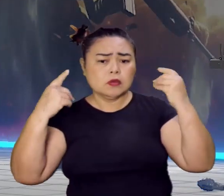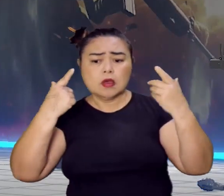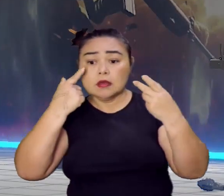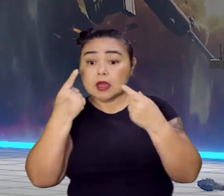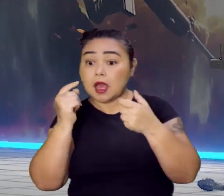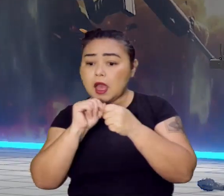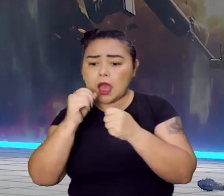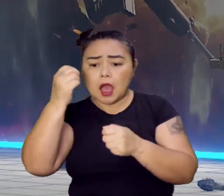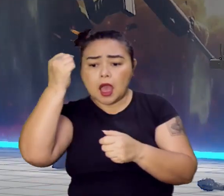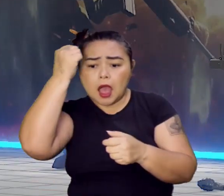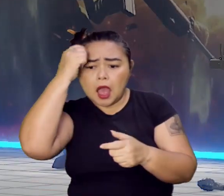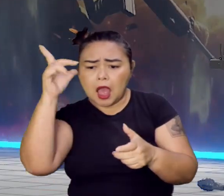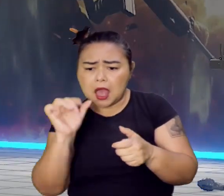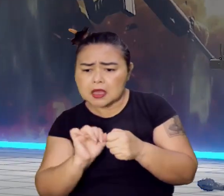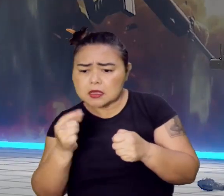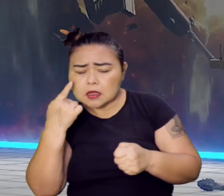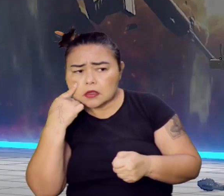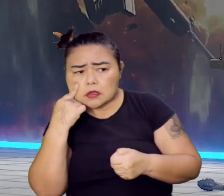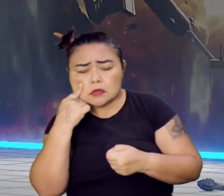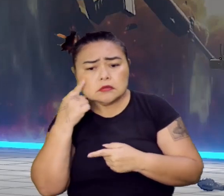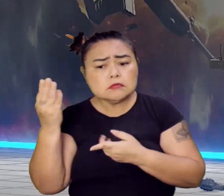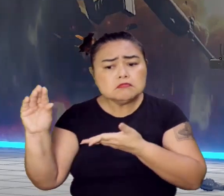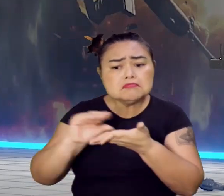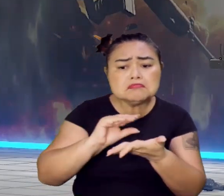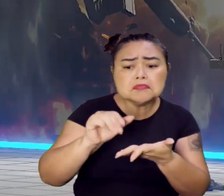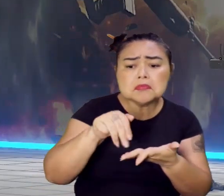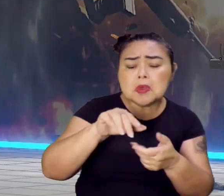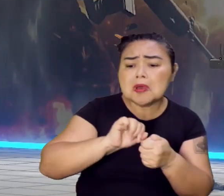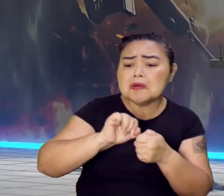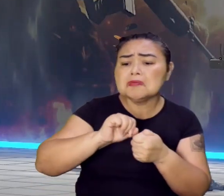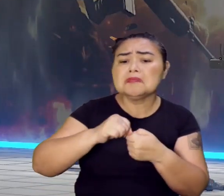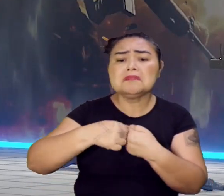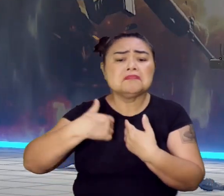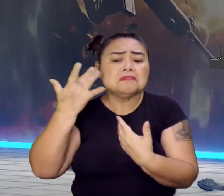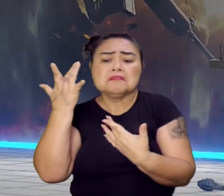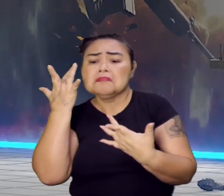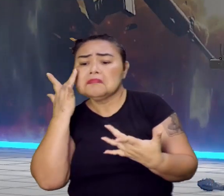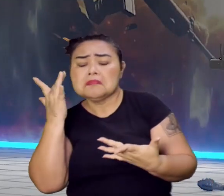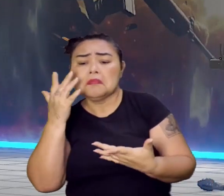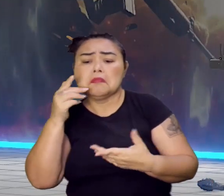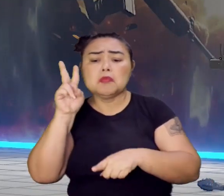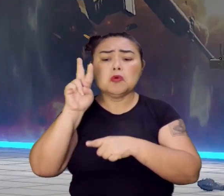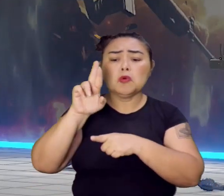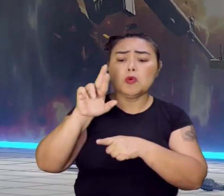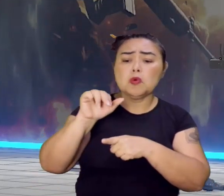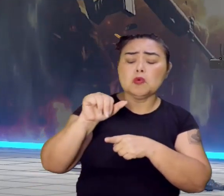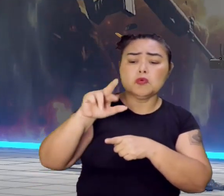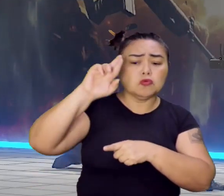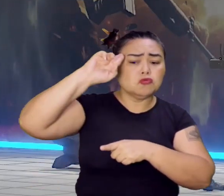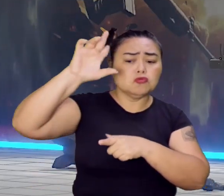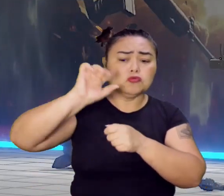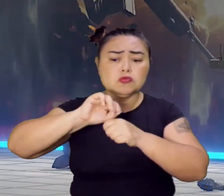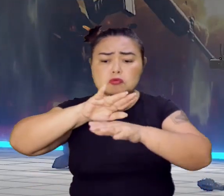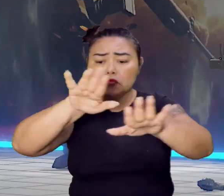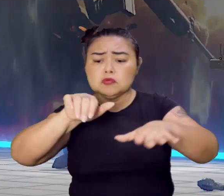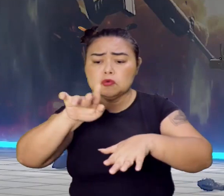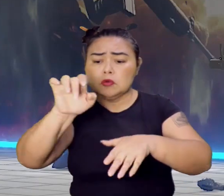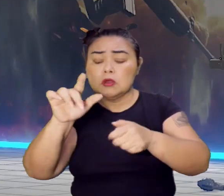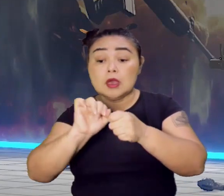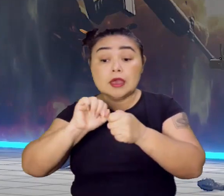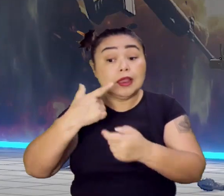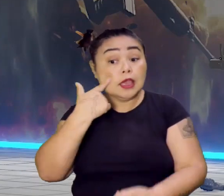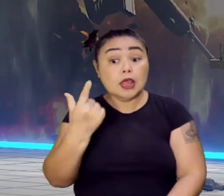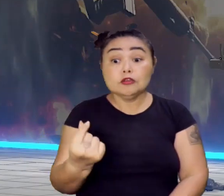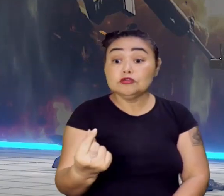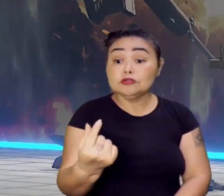a financiar os senhores de engenho. Os senhores de engenho não queriam saber quem era o governante. Eles queriam dinheiro para ele.